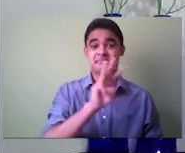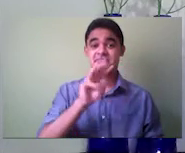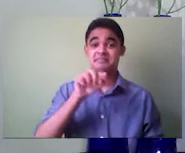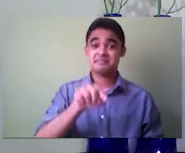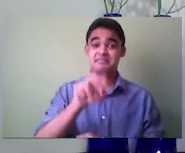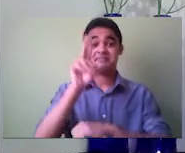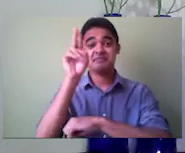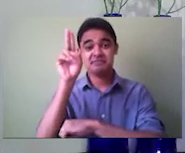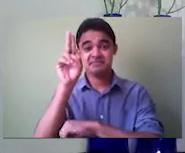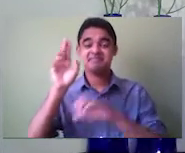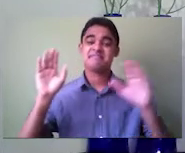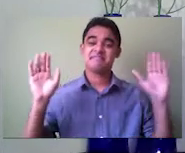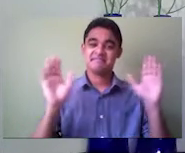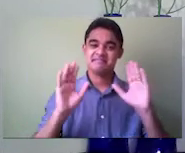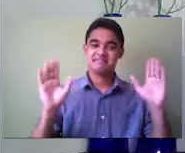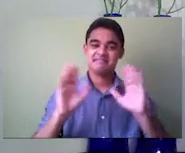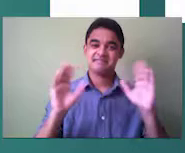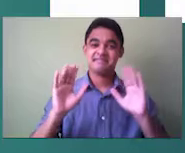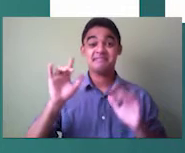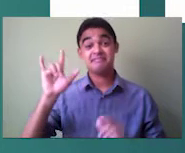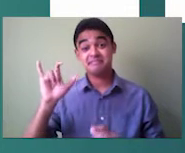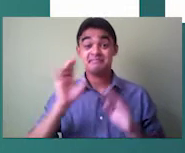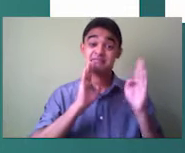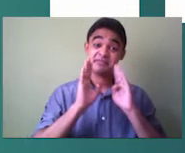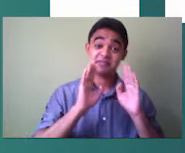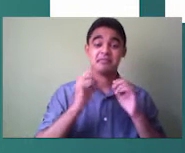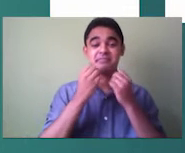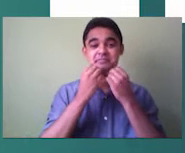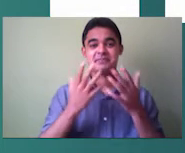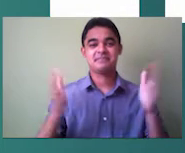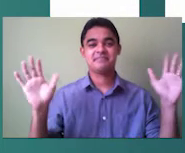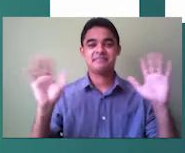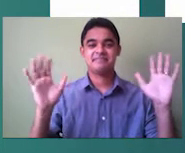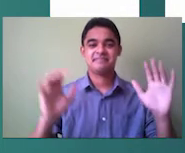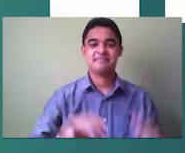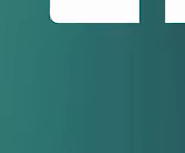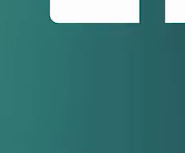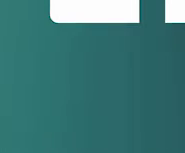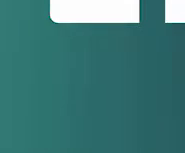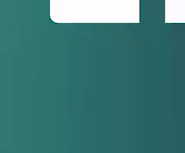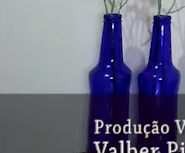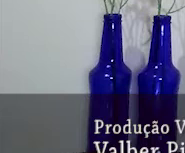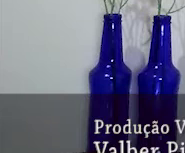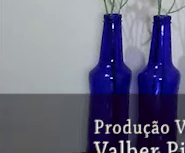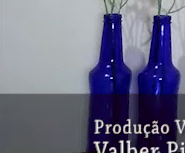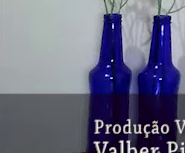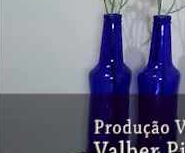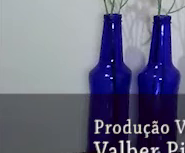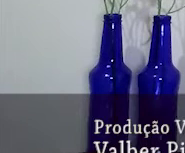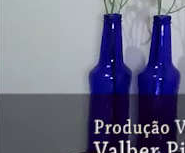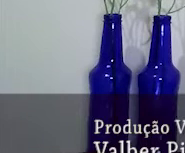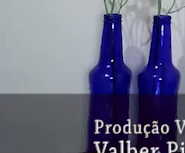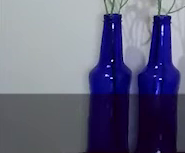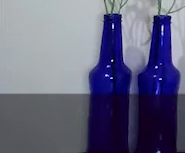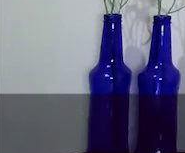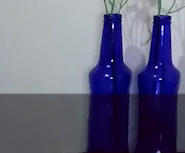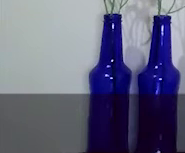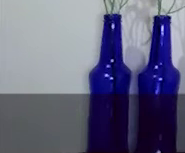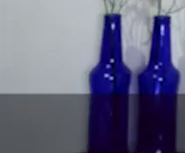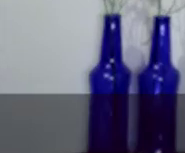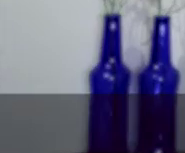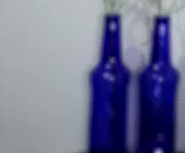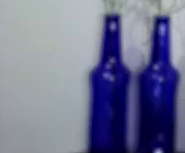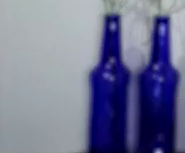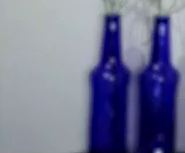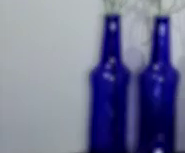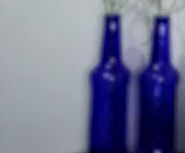outras notícias no site unifap.br e também pelas redes sociais em arrobaunifapoficial. Um ótimo dia pra você e até